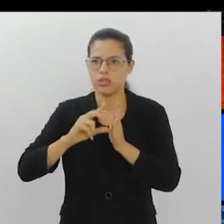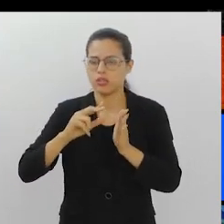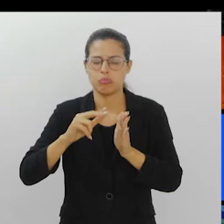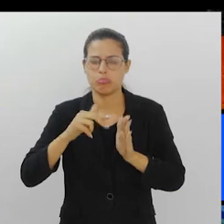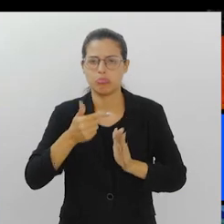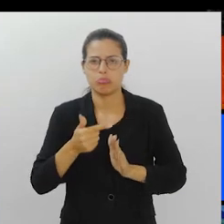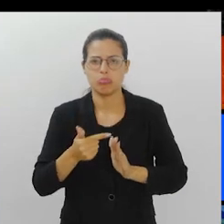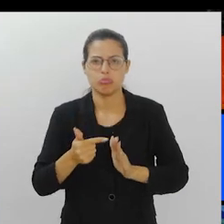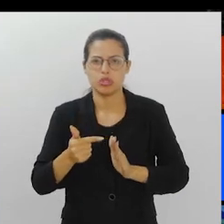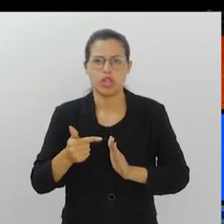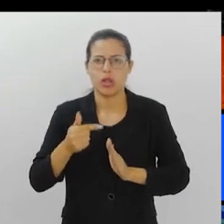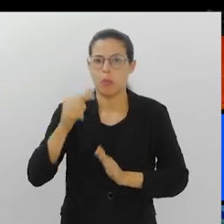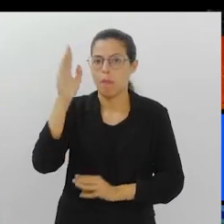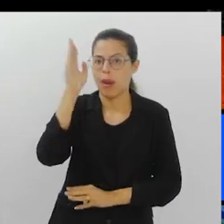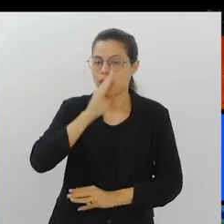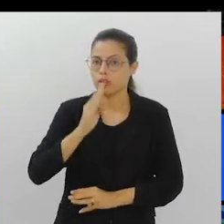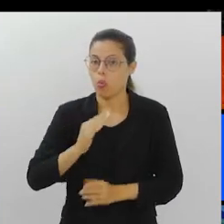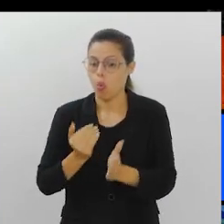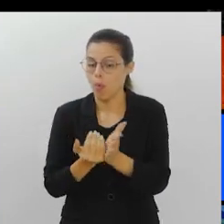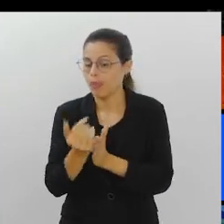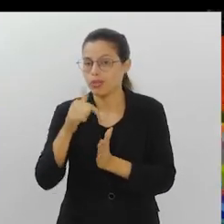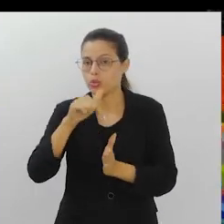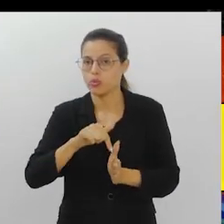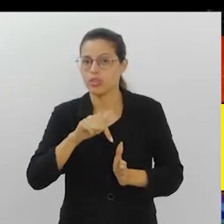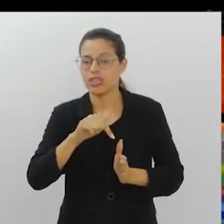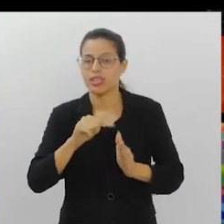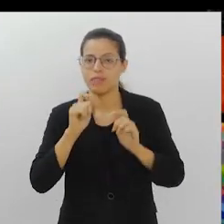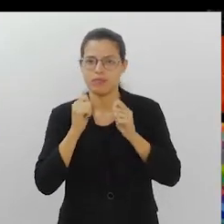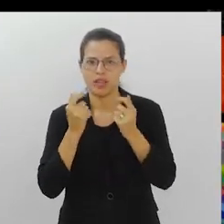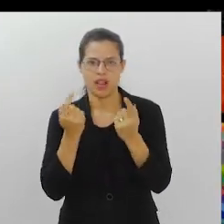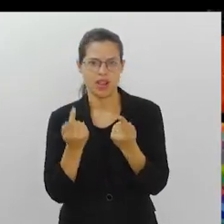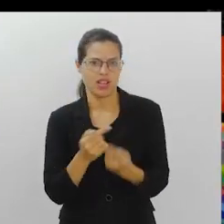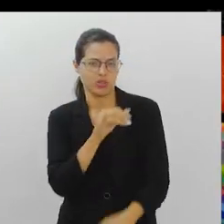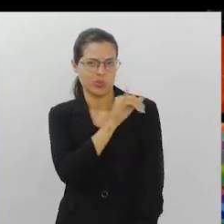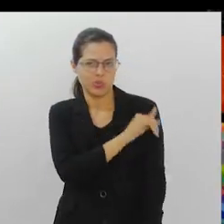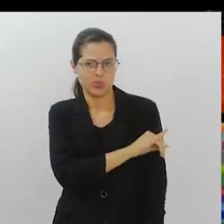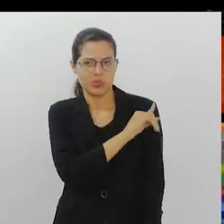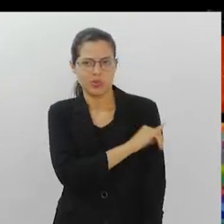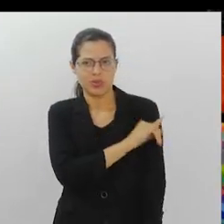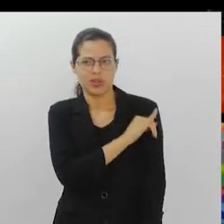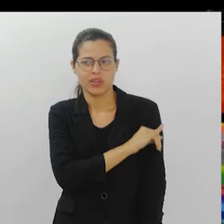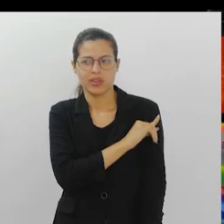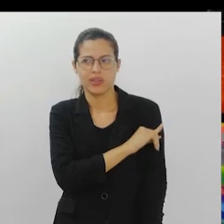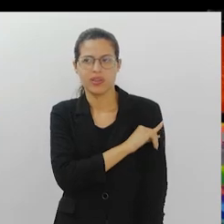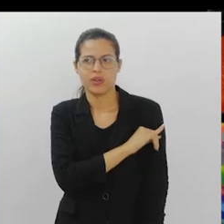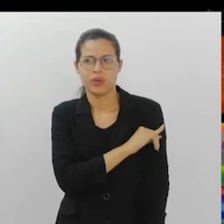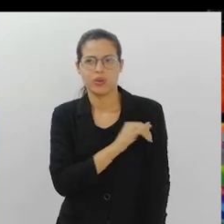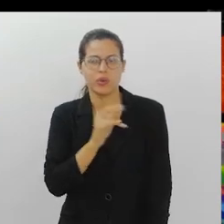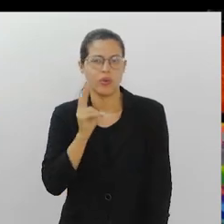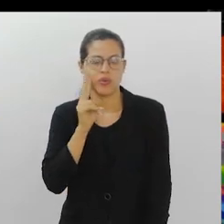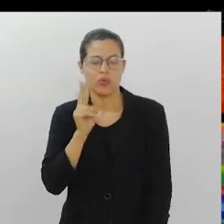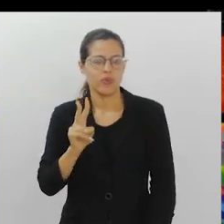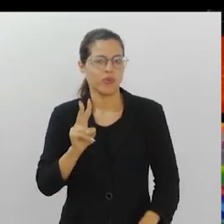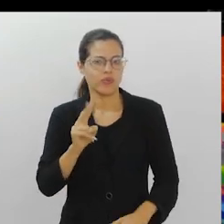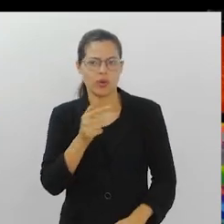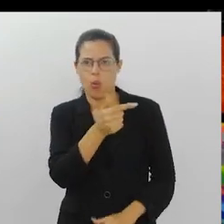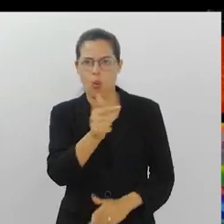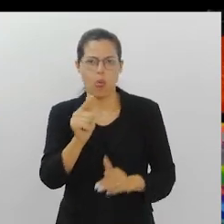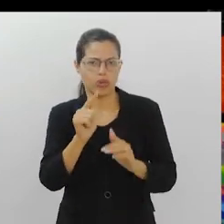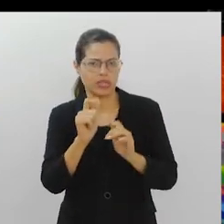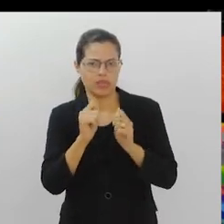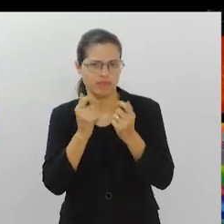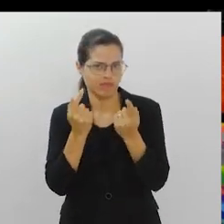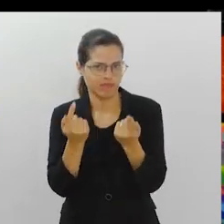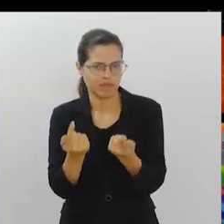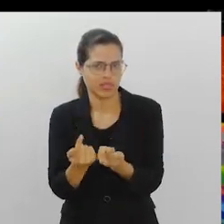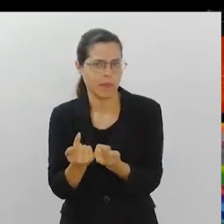agregadas no primeiro momento em termos de Brasil começaram aqui na Assembleia Legislativa do Rio de Janeiro. Eu não vi nenhuma Assembleia Legislativa